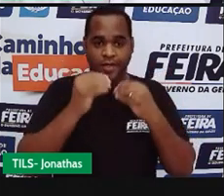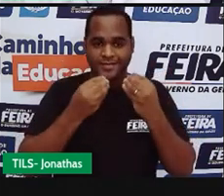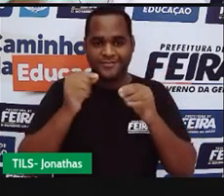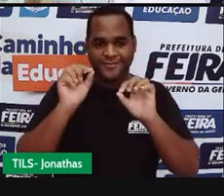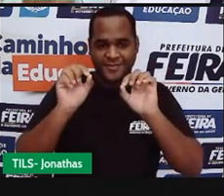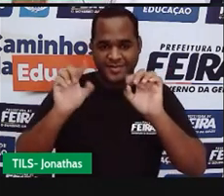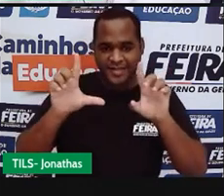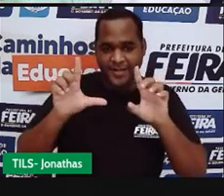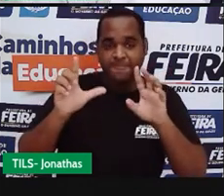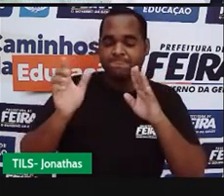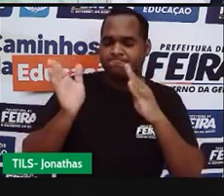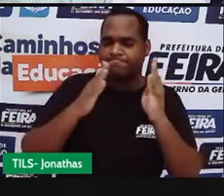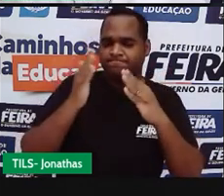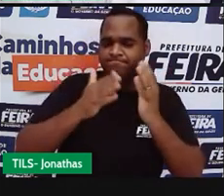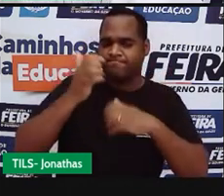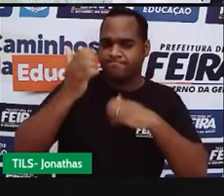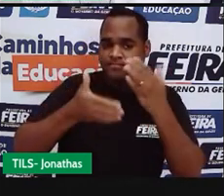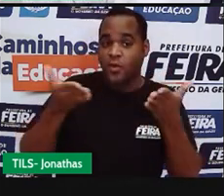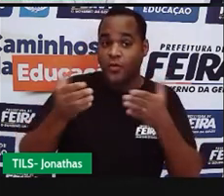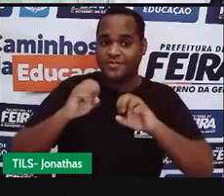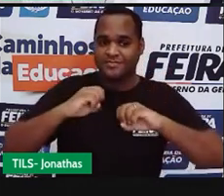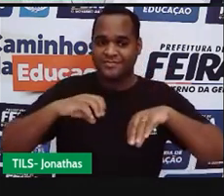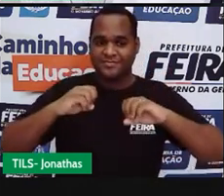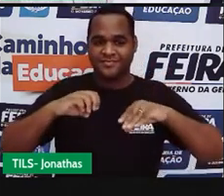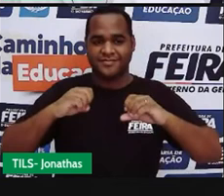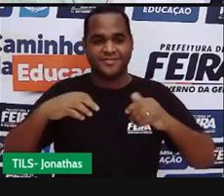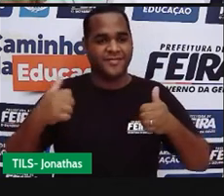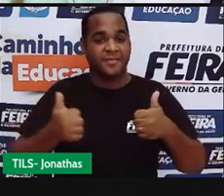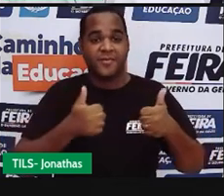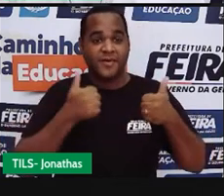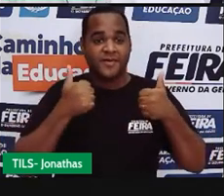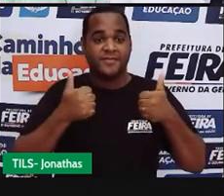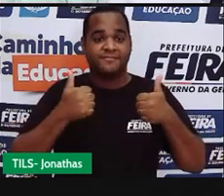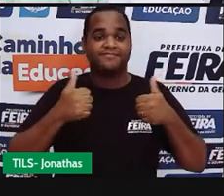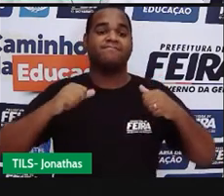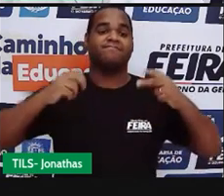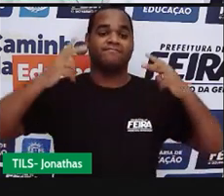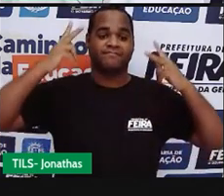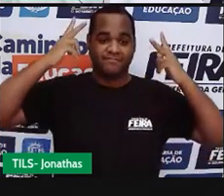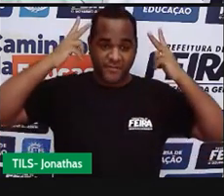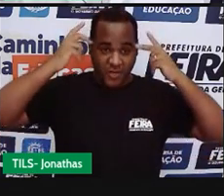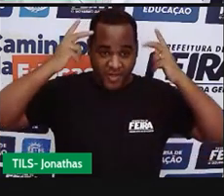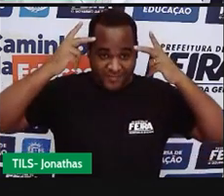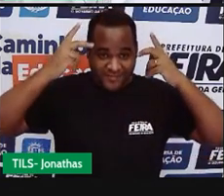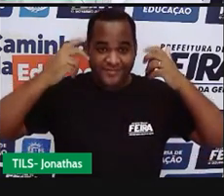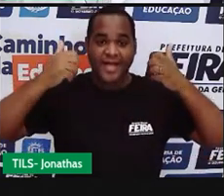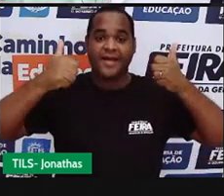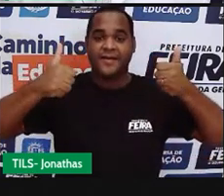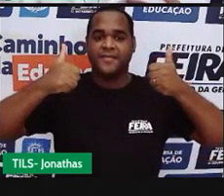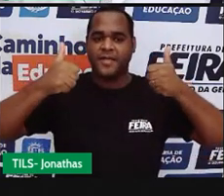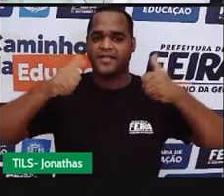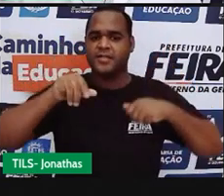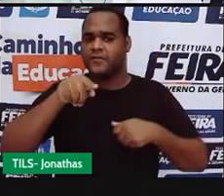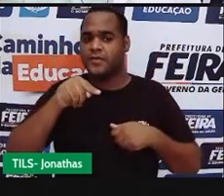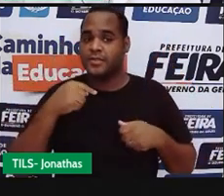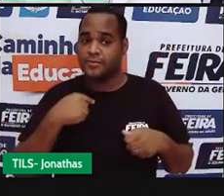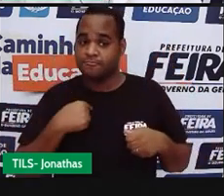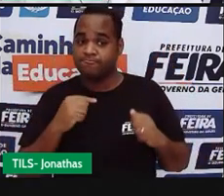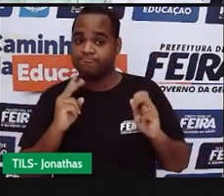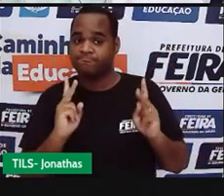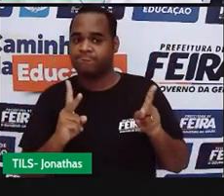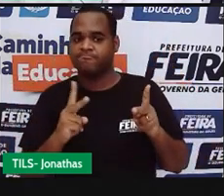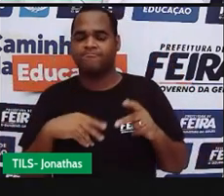durante essa aula. Tá bom? Tranquilo? Bom, mas eu sempre